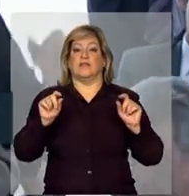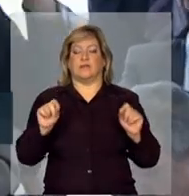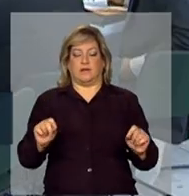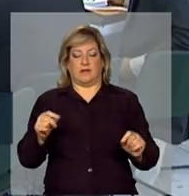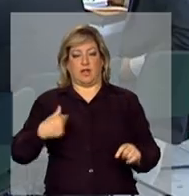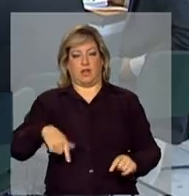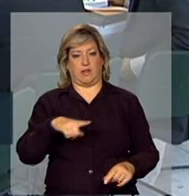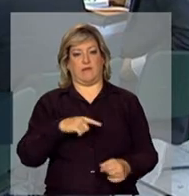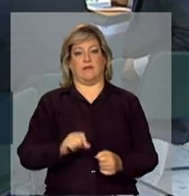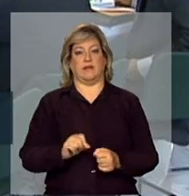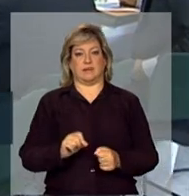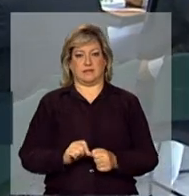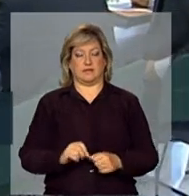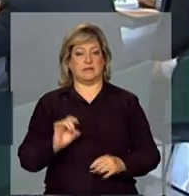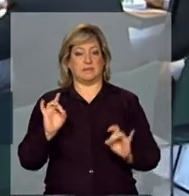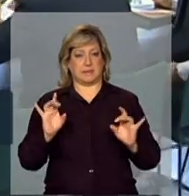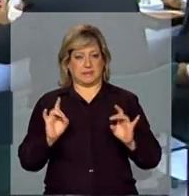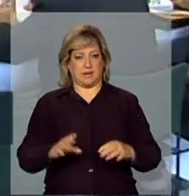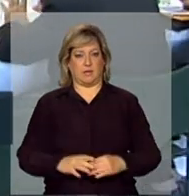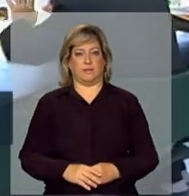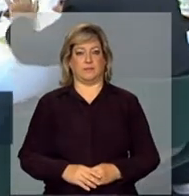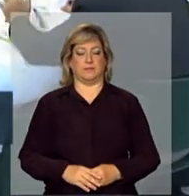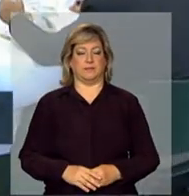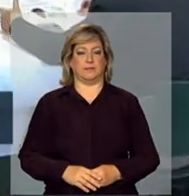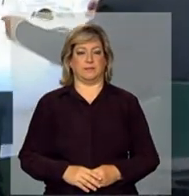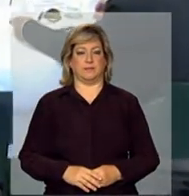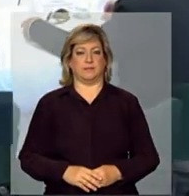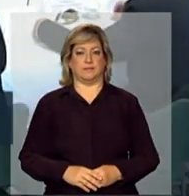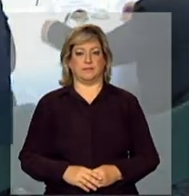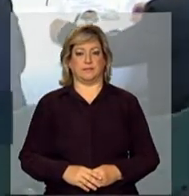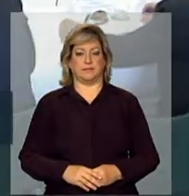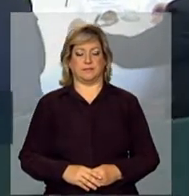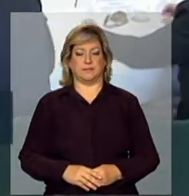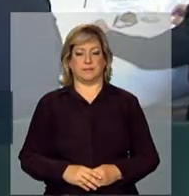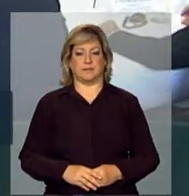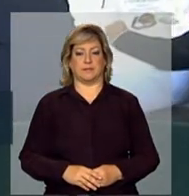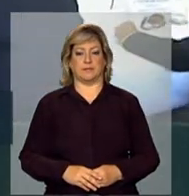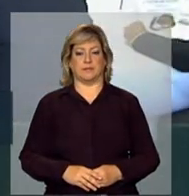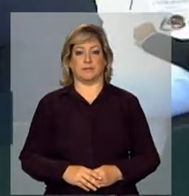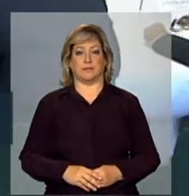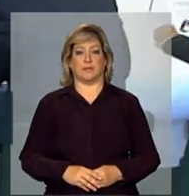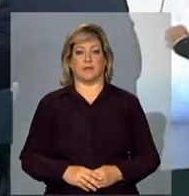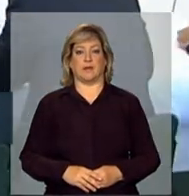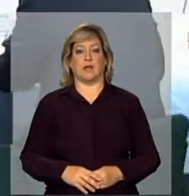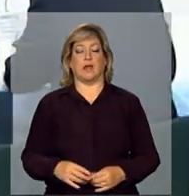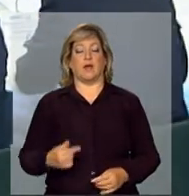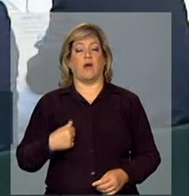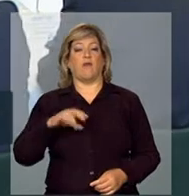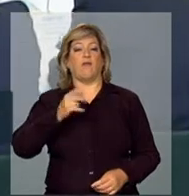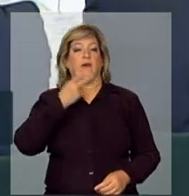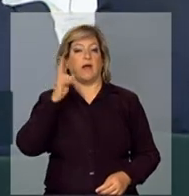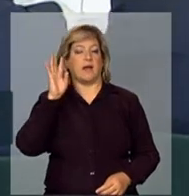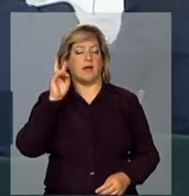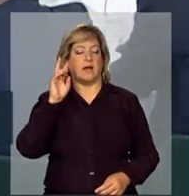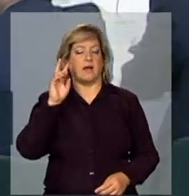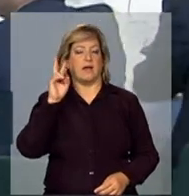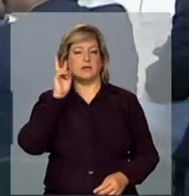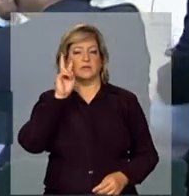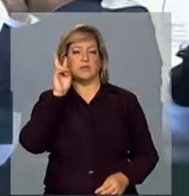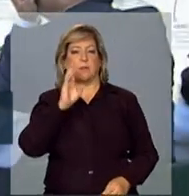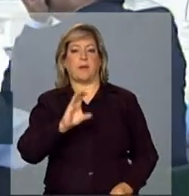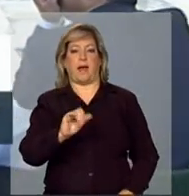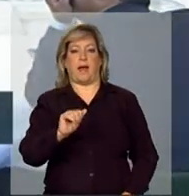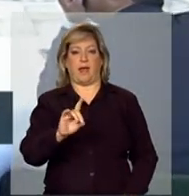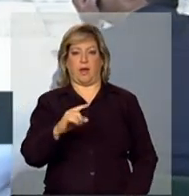fazendo. Pode ir. Bom, aqui, falar muito rapidamente do Cadastro Único, como eu tinha dito, o